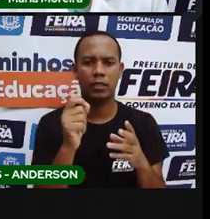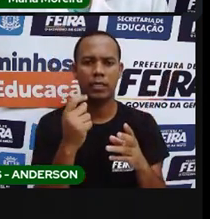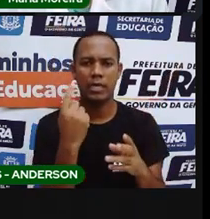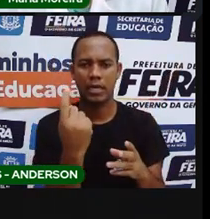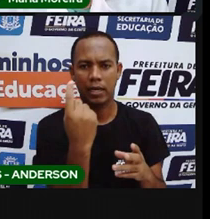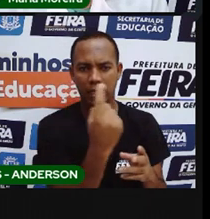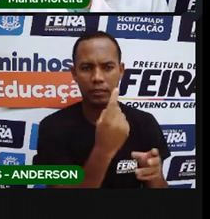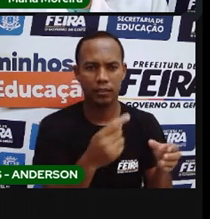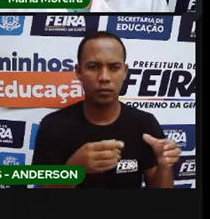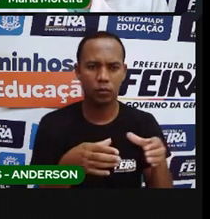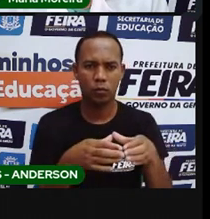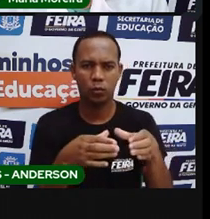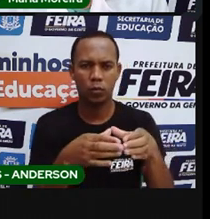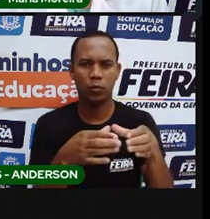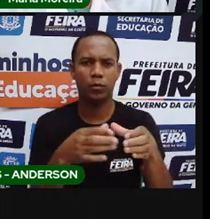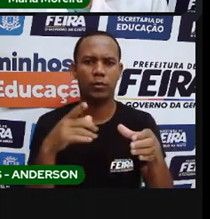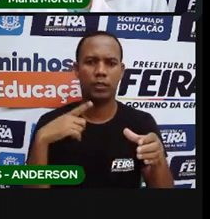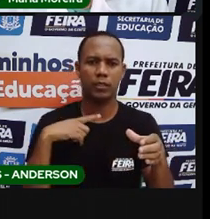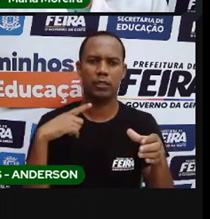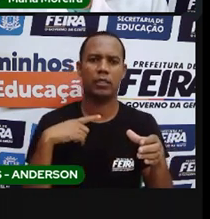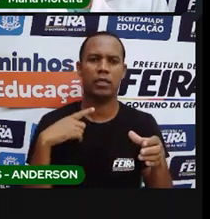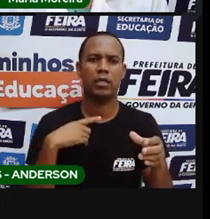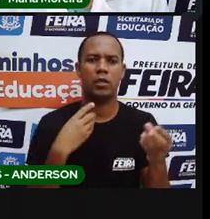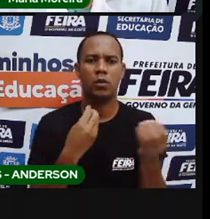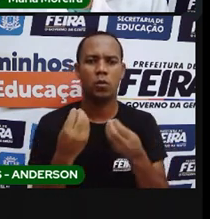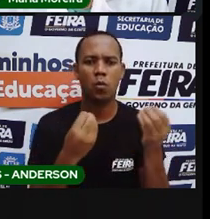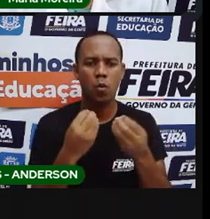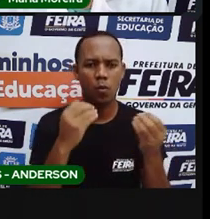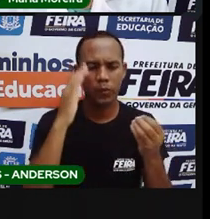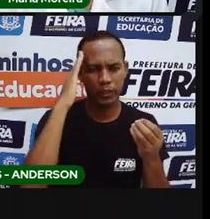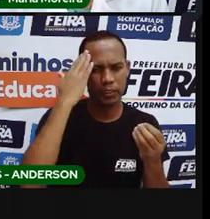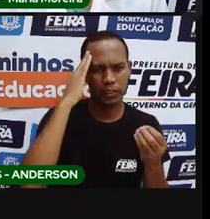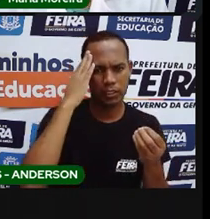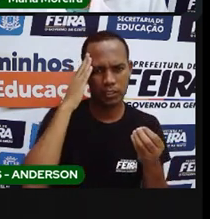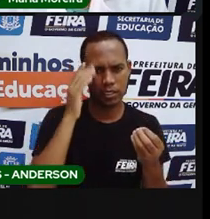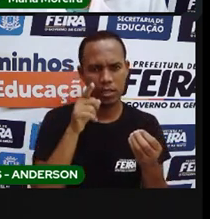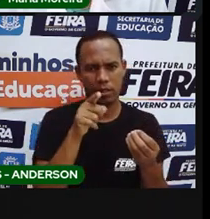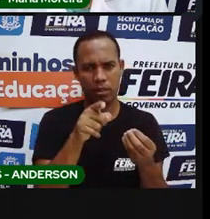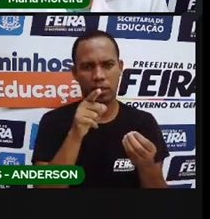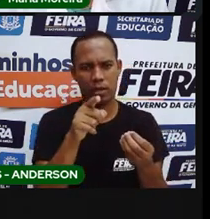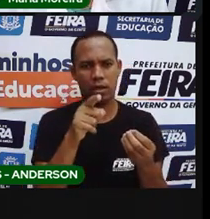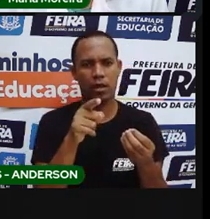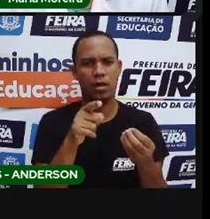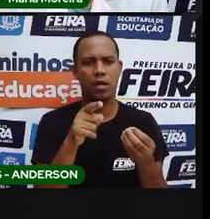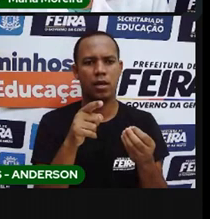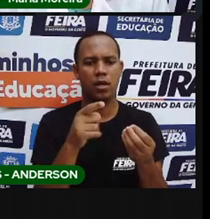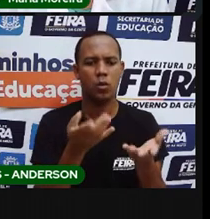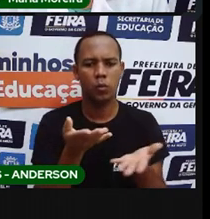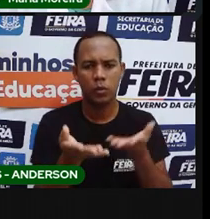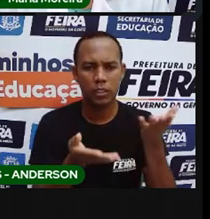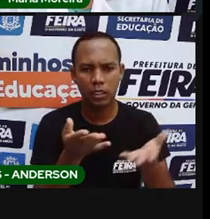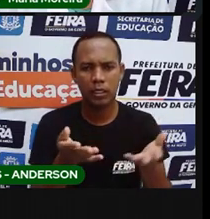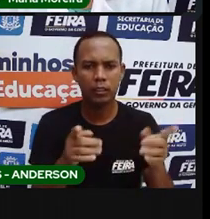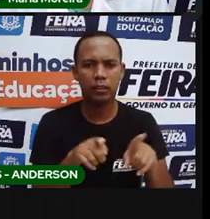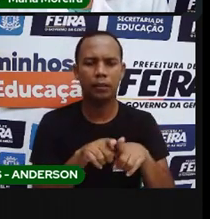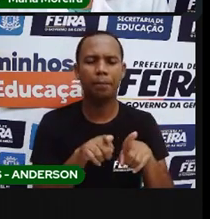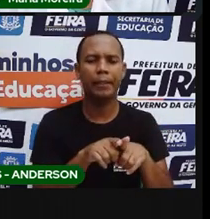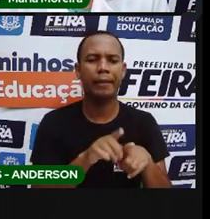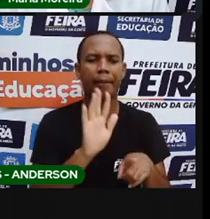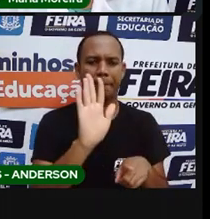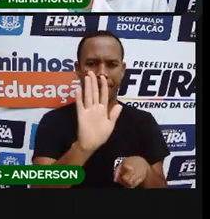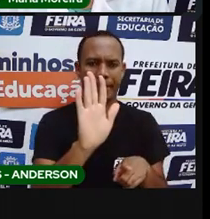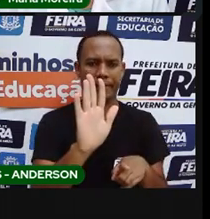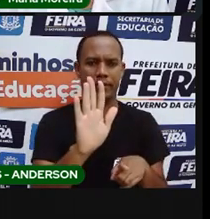particular de conceber o meio ambiente e de compreender as relações que se estabelecem com ela. Isso significa dizer